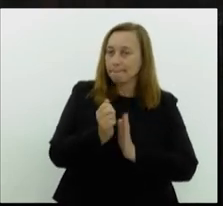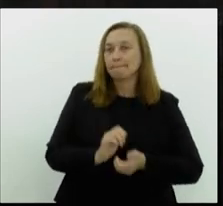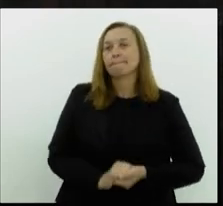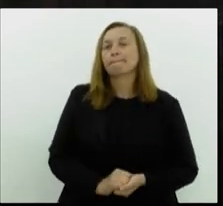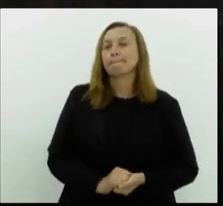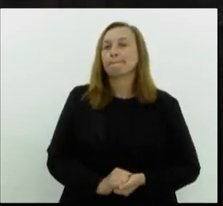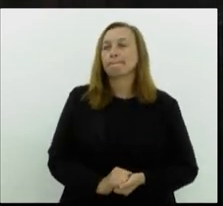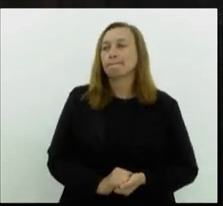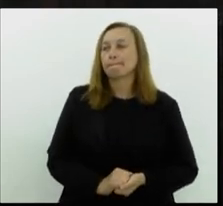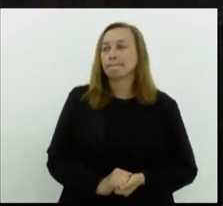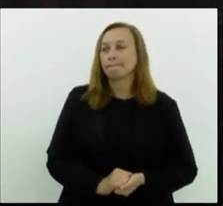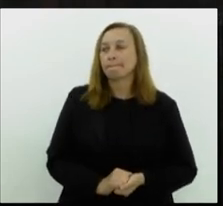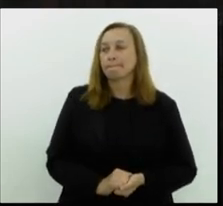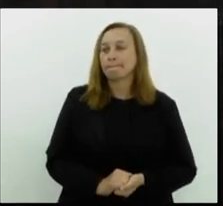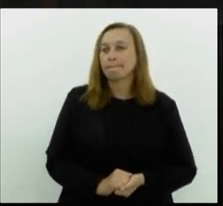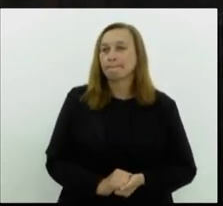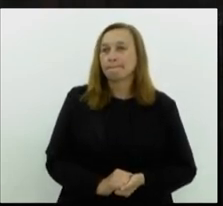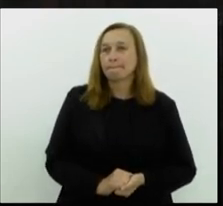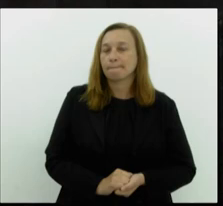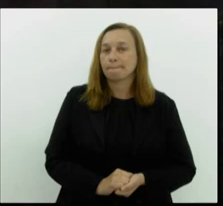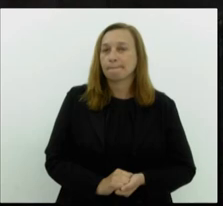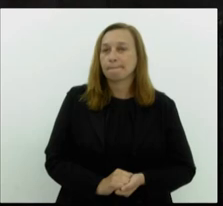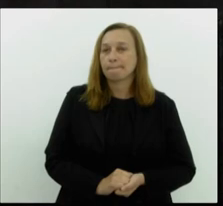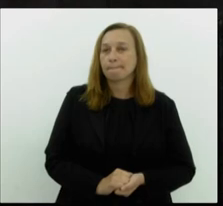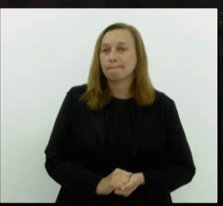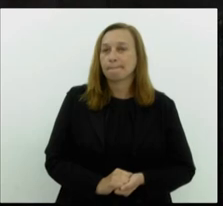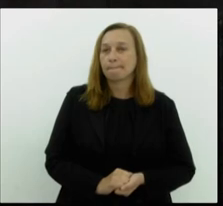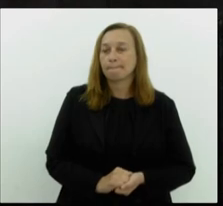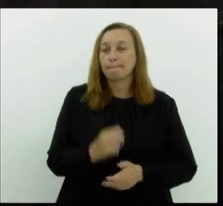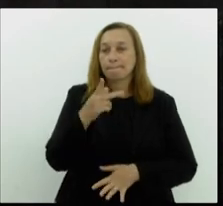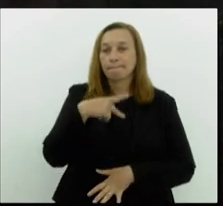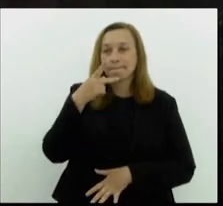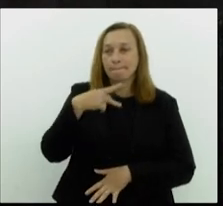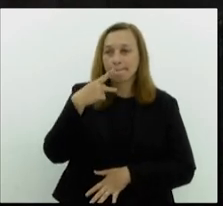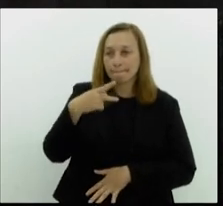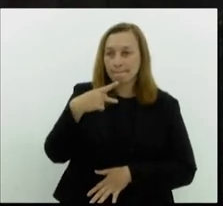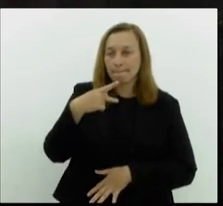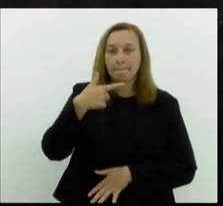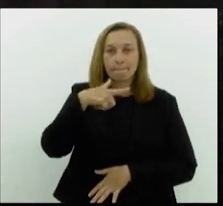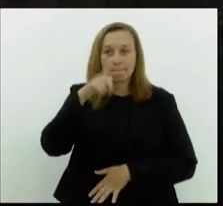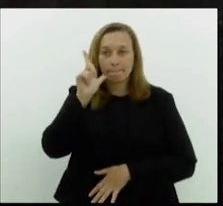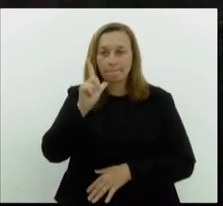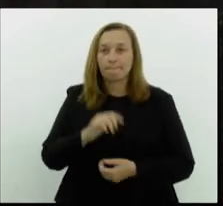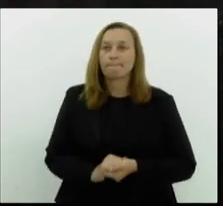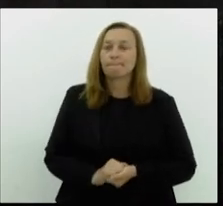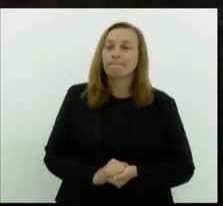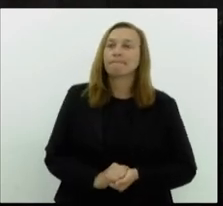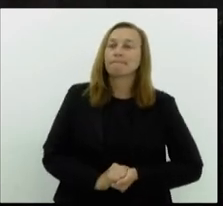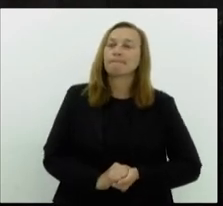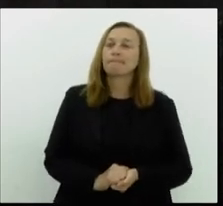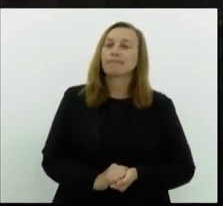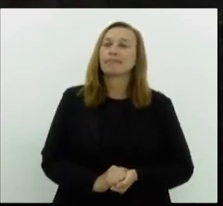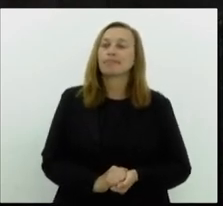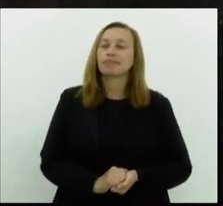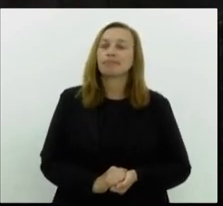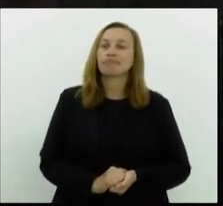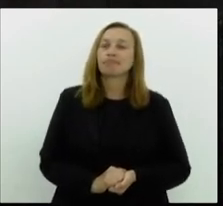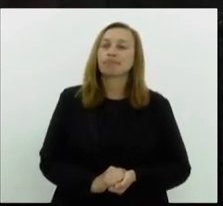o que explicitamos no dia de ontem,